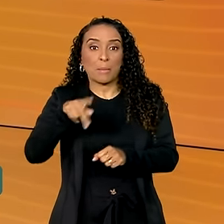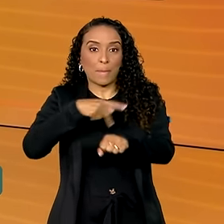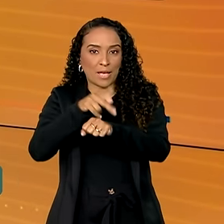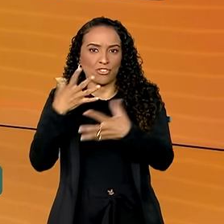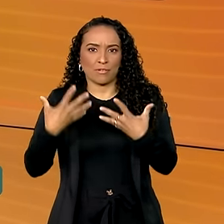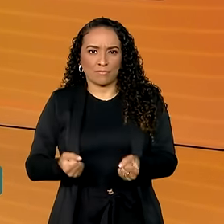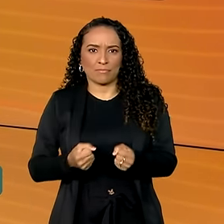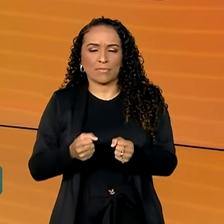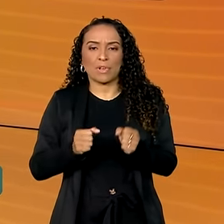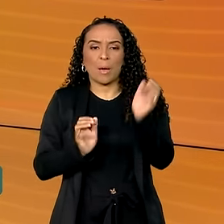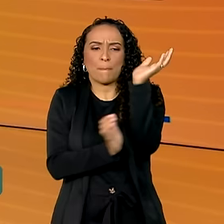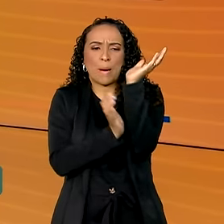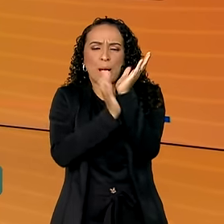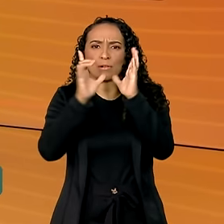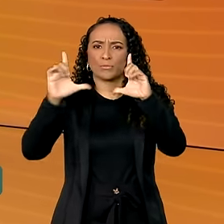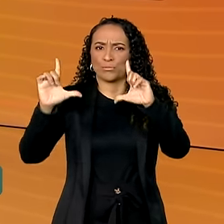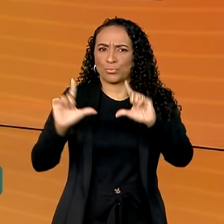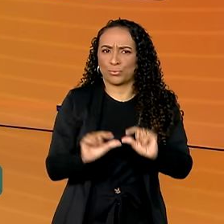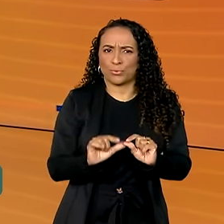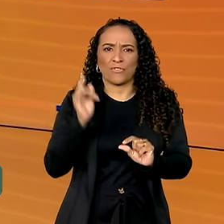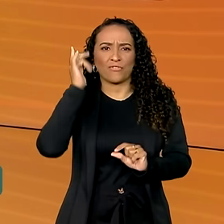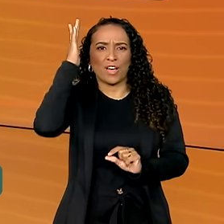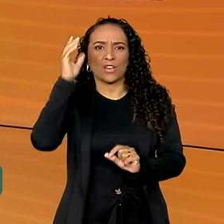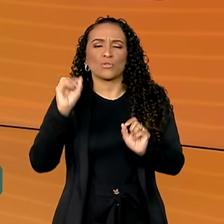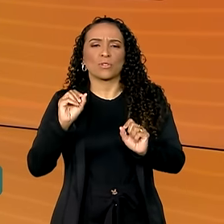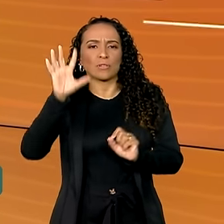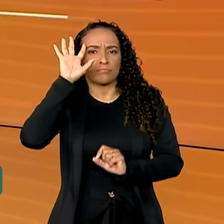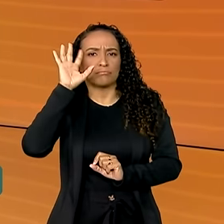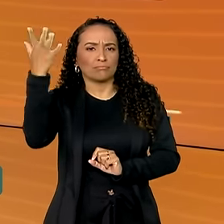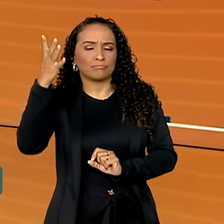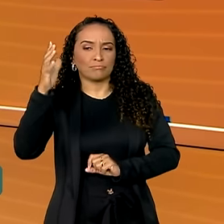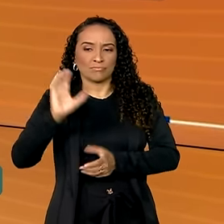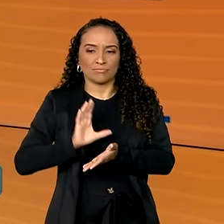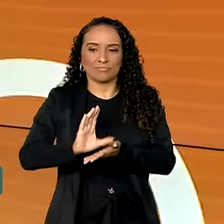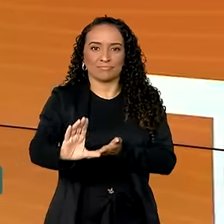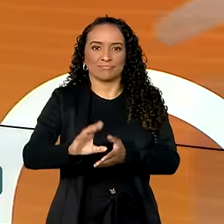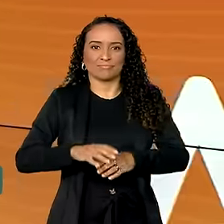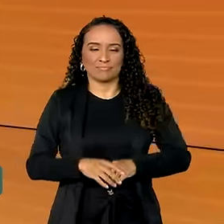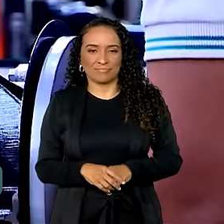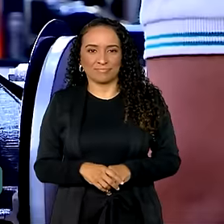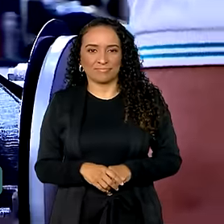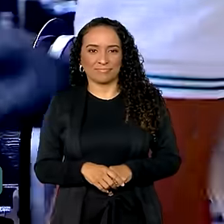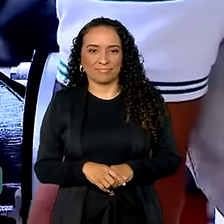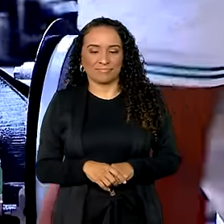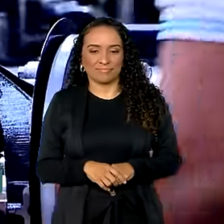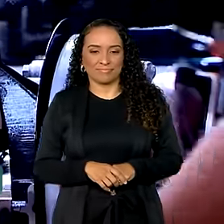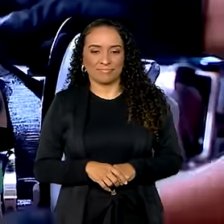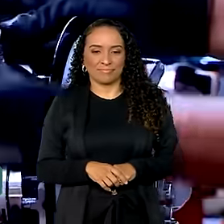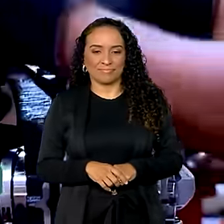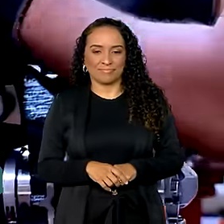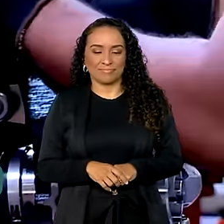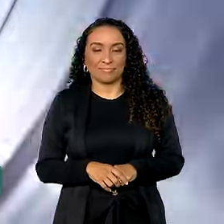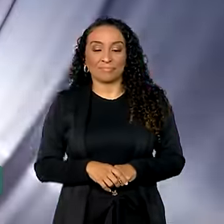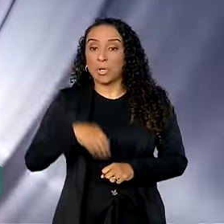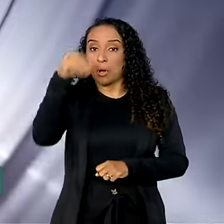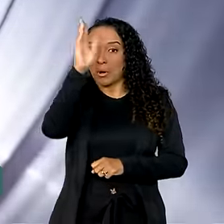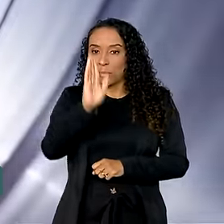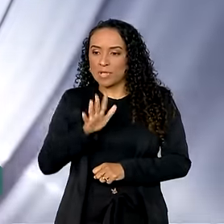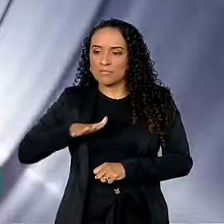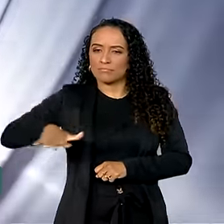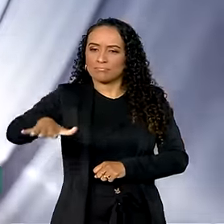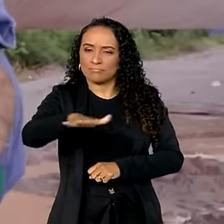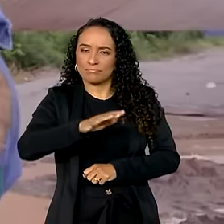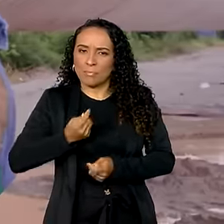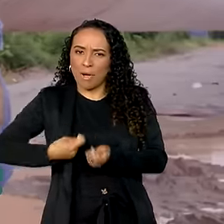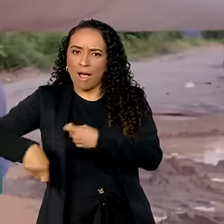diminui a burocracia e facilita a tomada de decisão dos investidores. O Brasil é um mercado cada